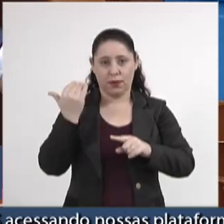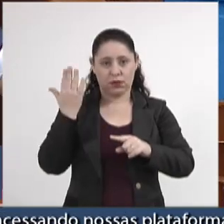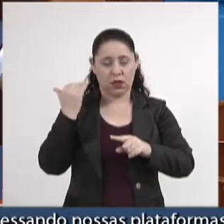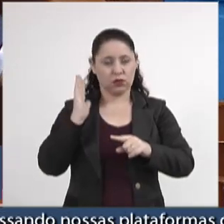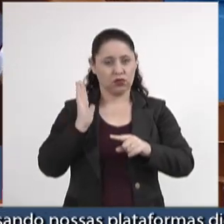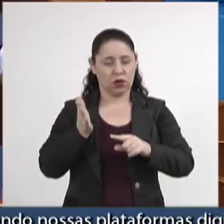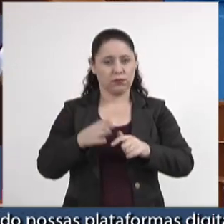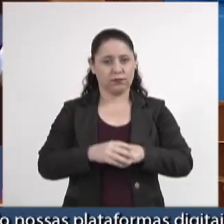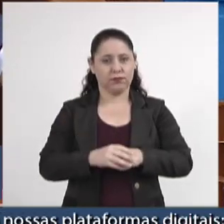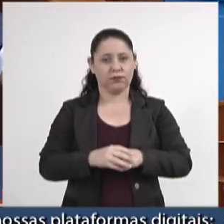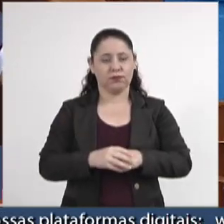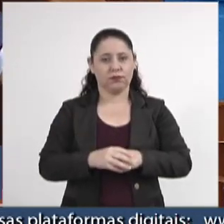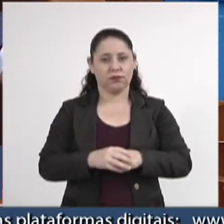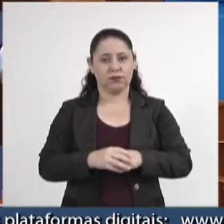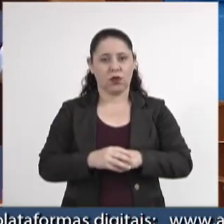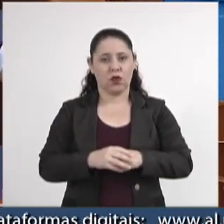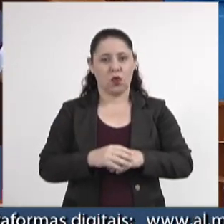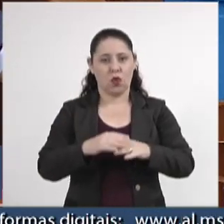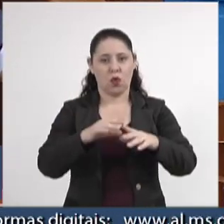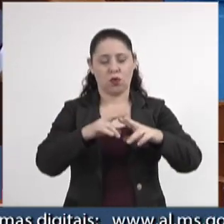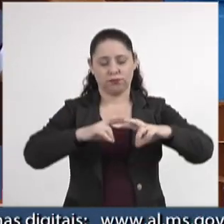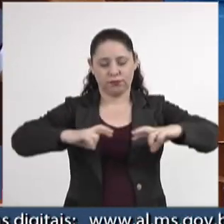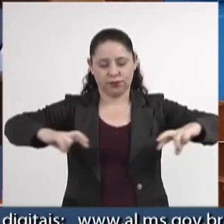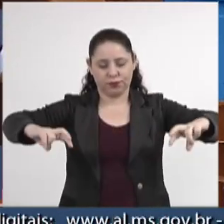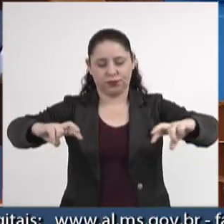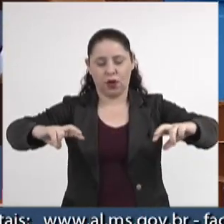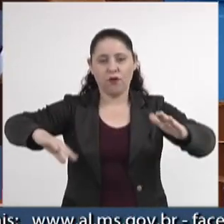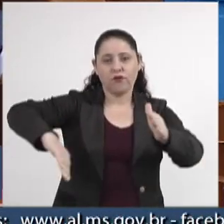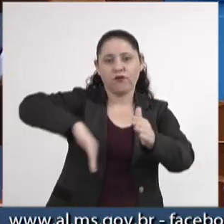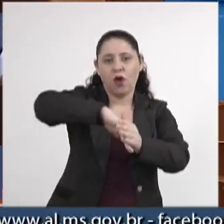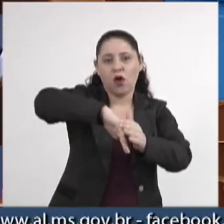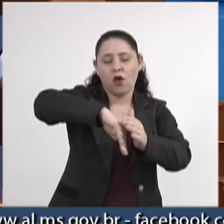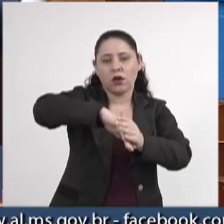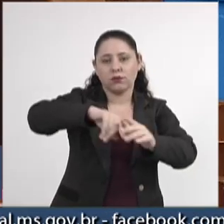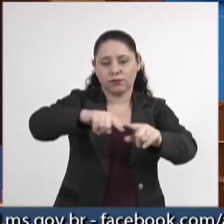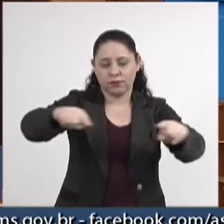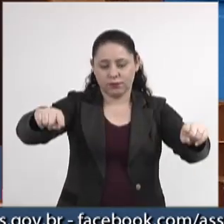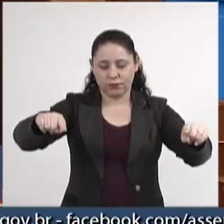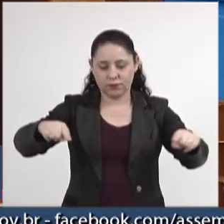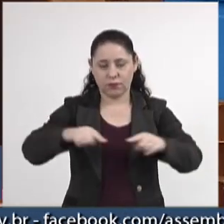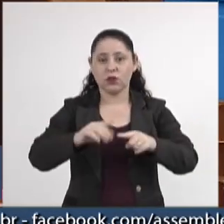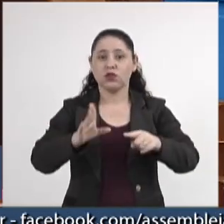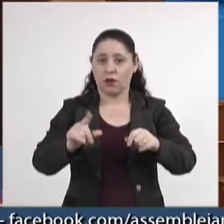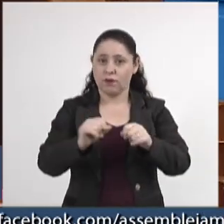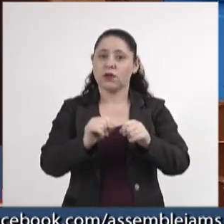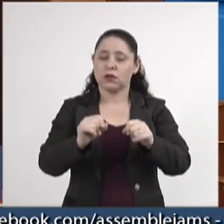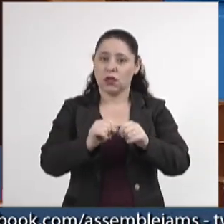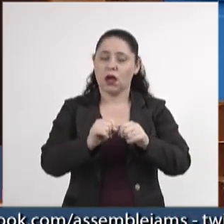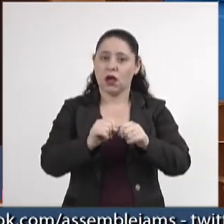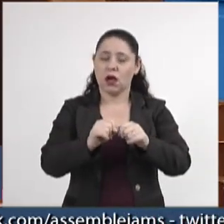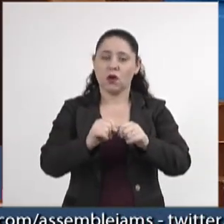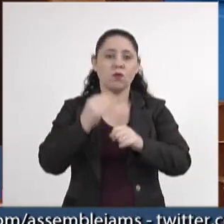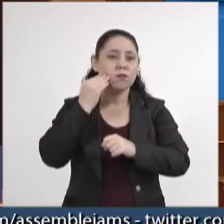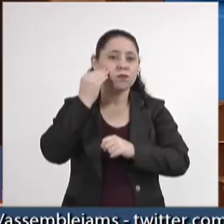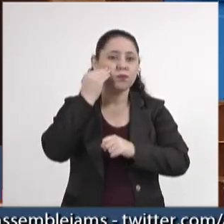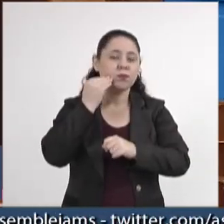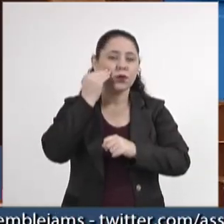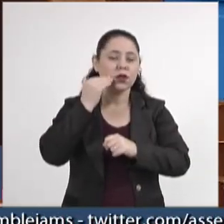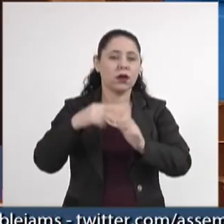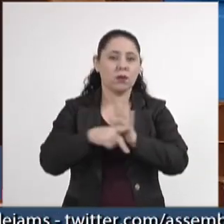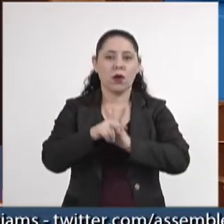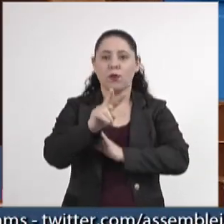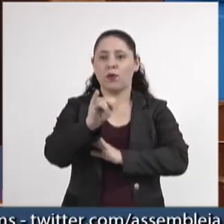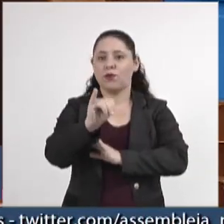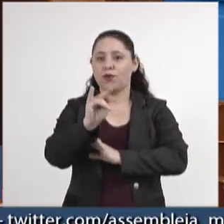no campo de futebol, já fizeram um boneco do Vini Júnior